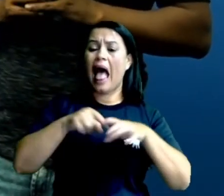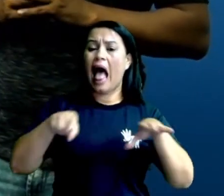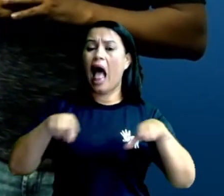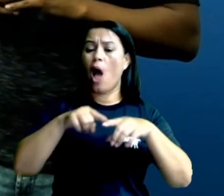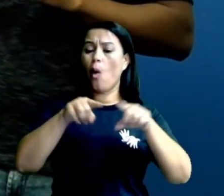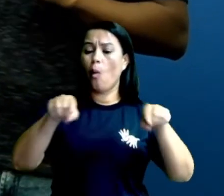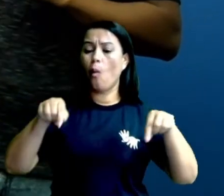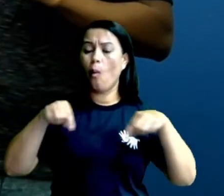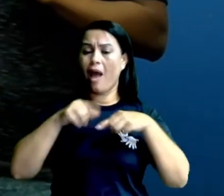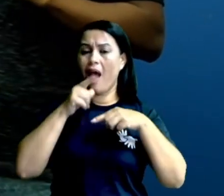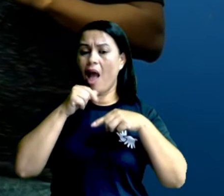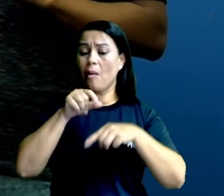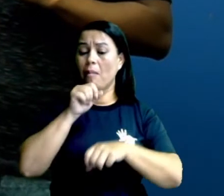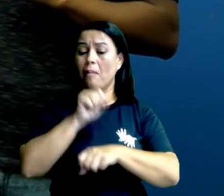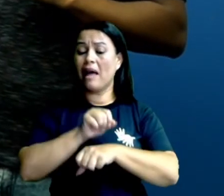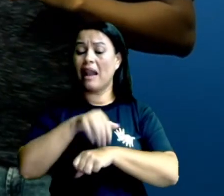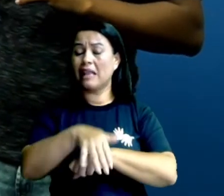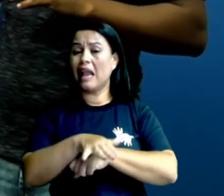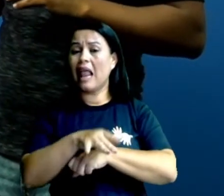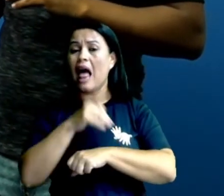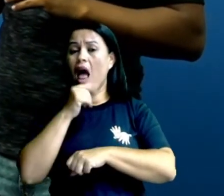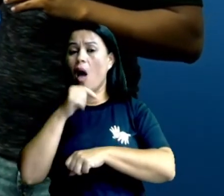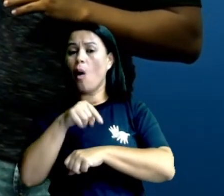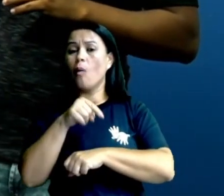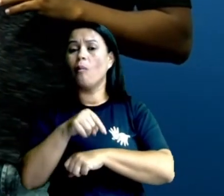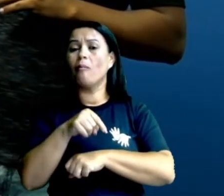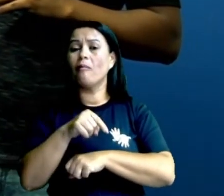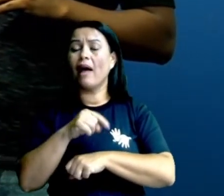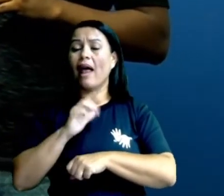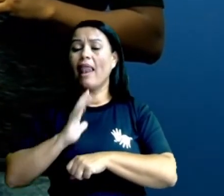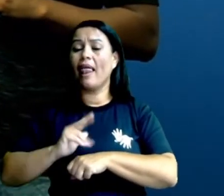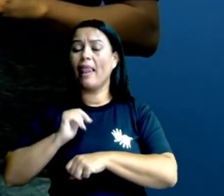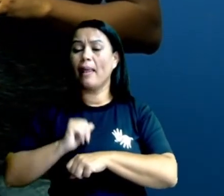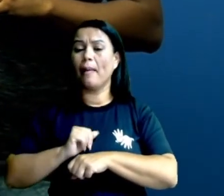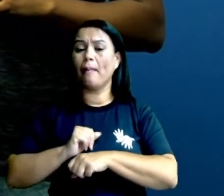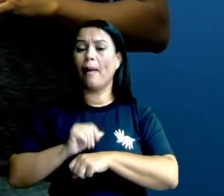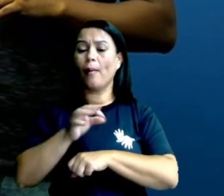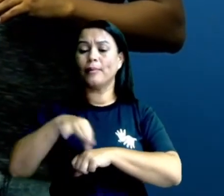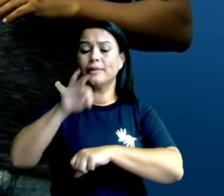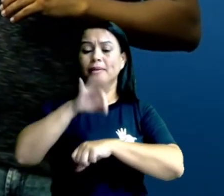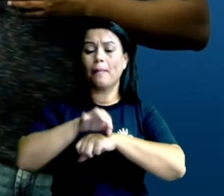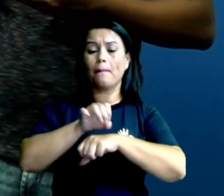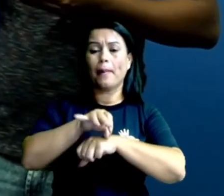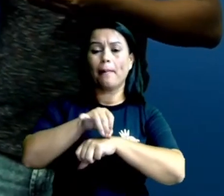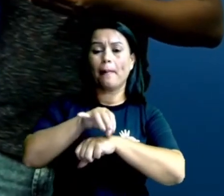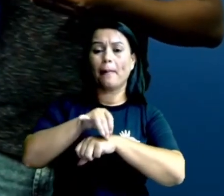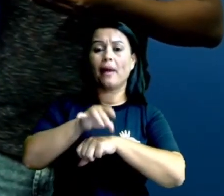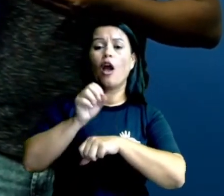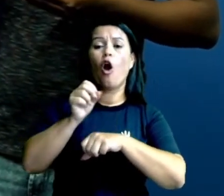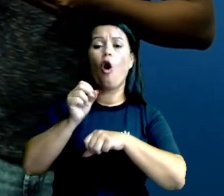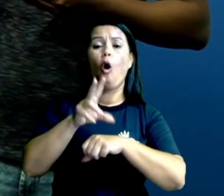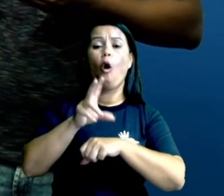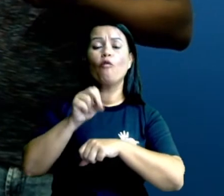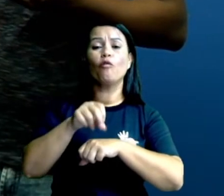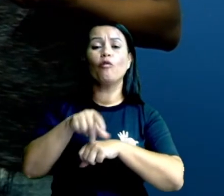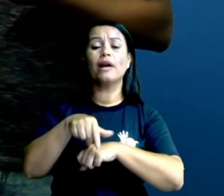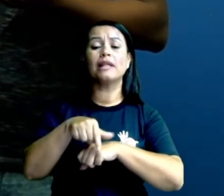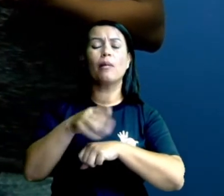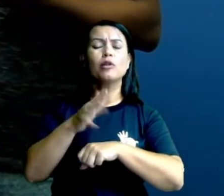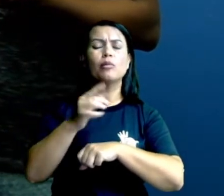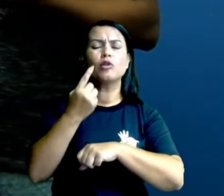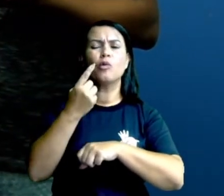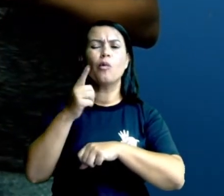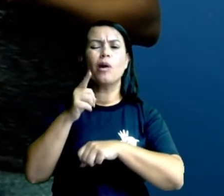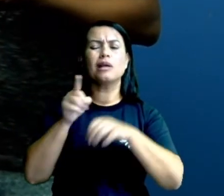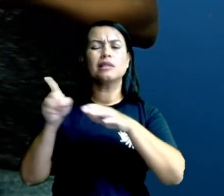Aquela água parada, água limpa, fresca, paradinha. E cerca de uma semana, essa pulpa,